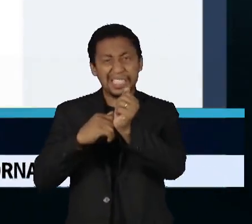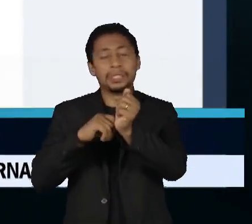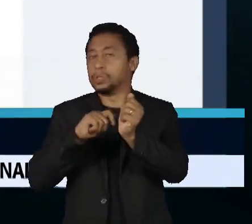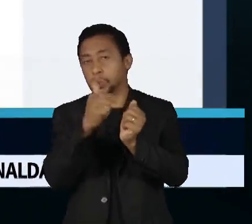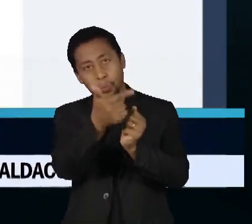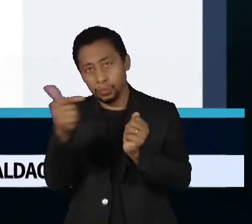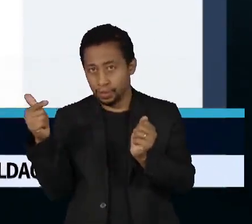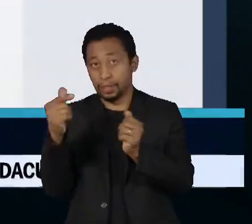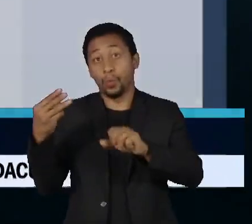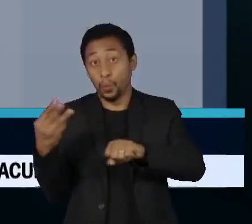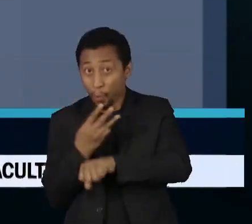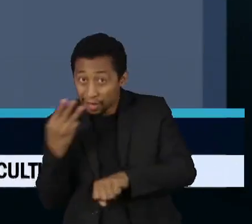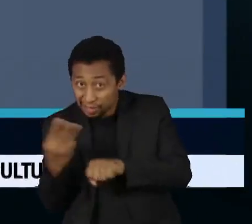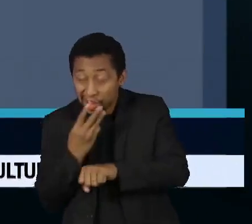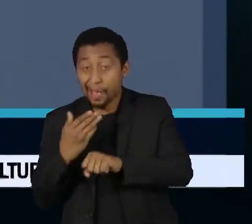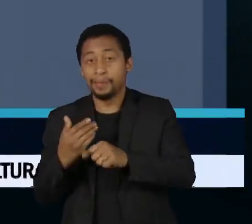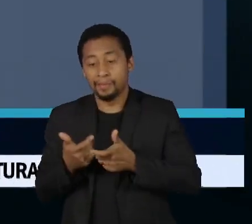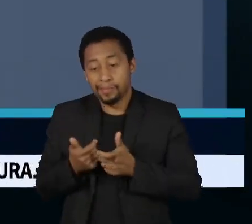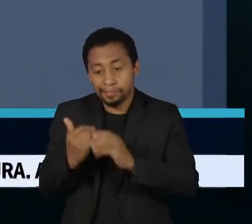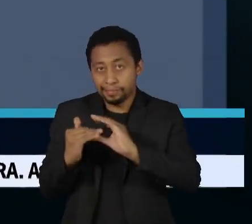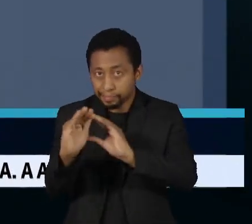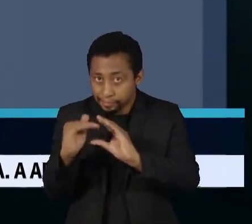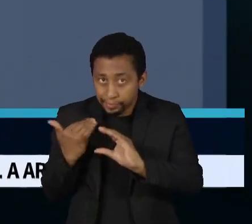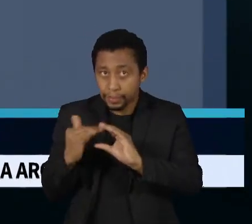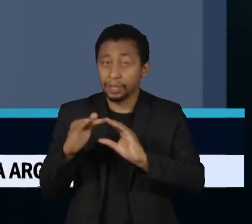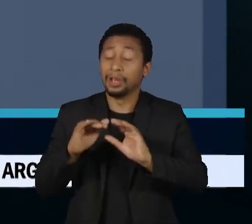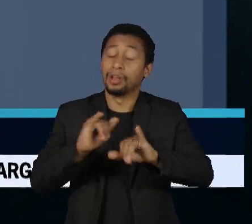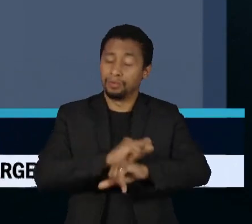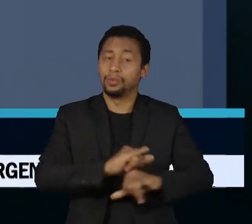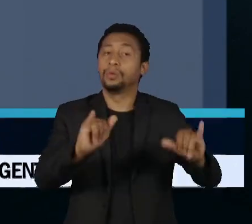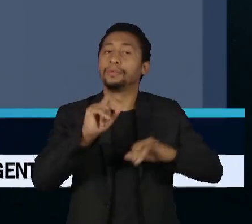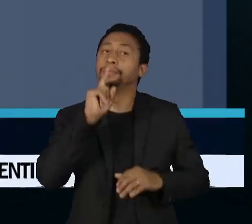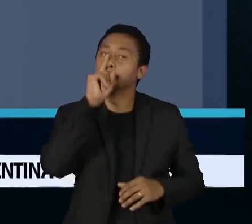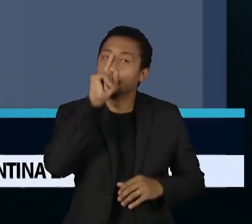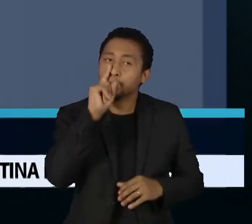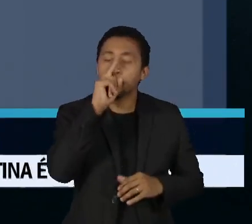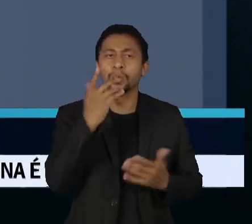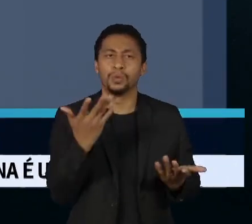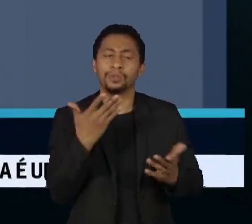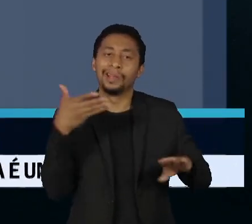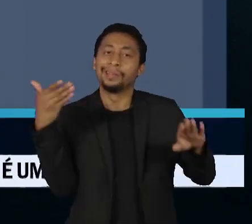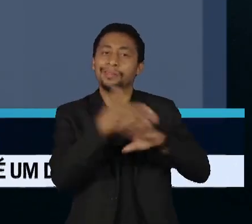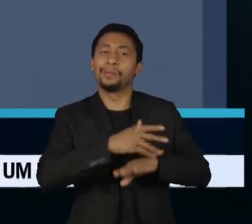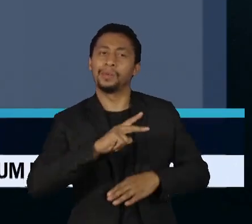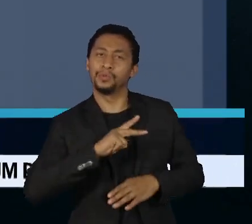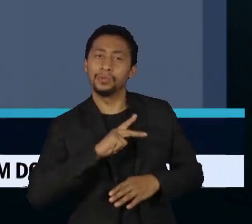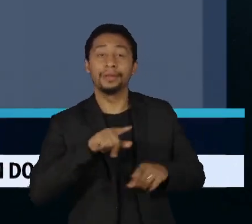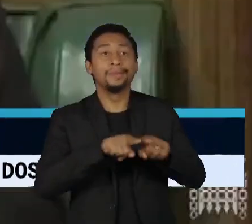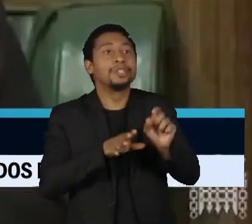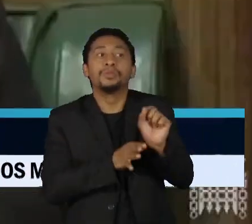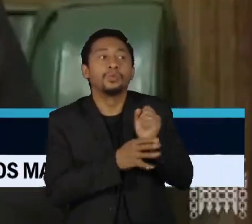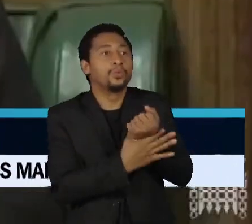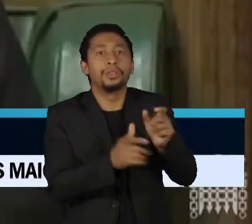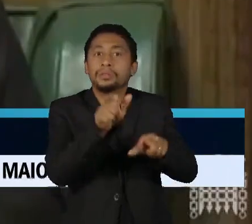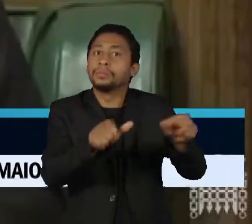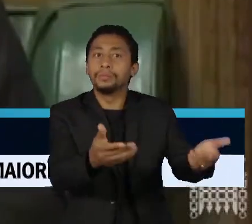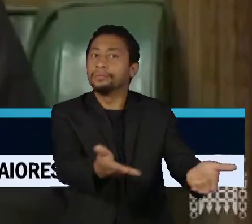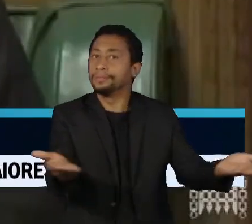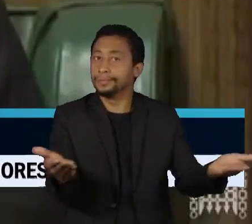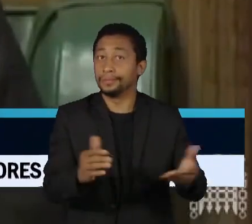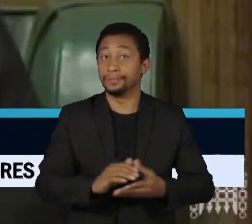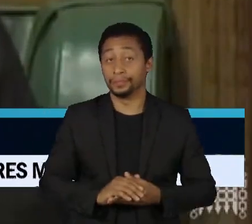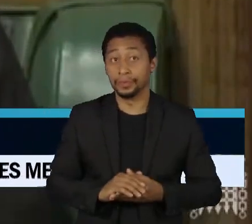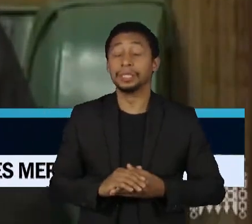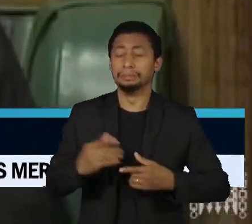serviço de mensagens instantâneas, disse que o projeto é uma ameaça à privacidade e à segurança de seus usuários. Enquanto